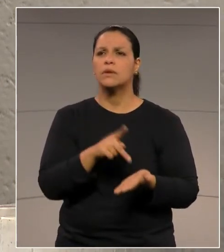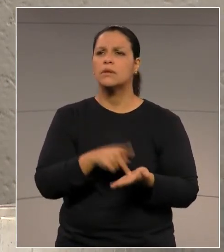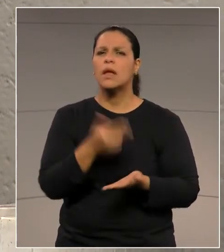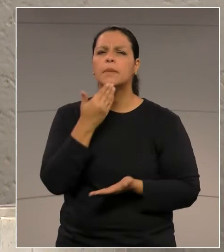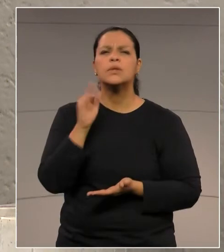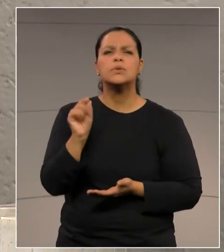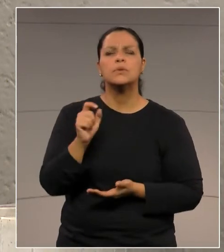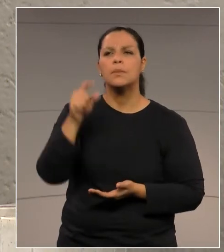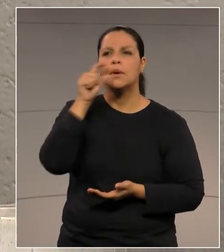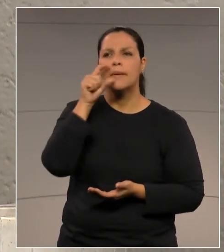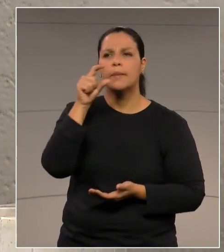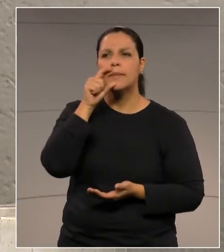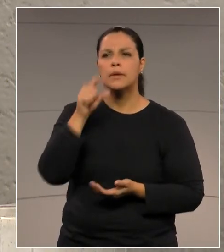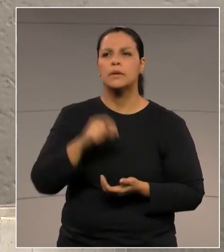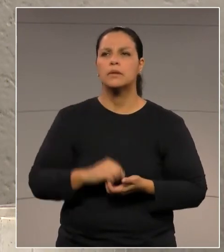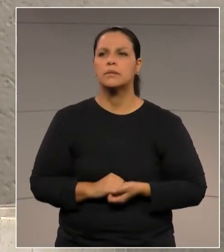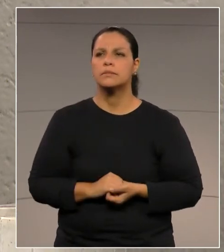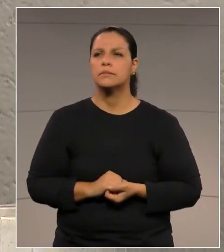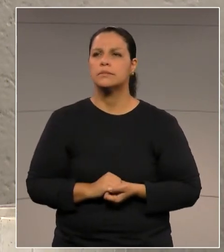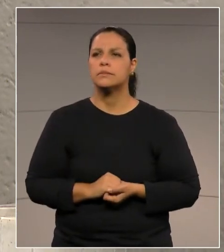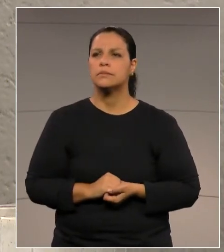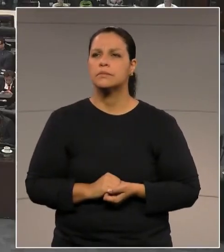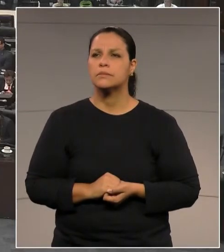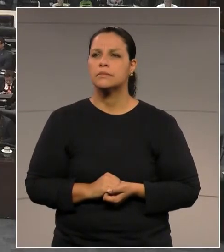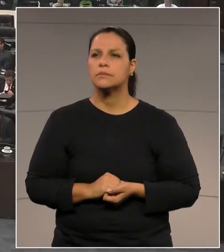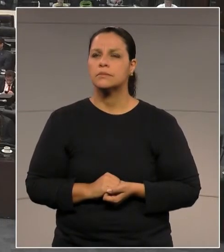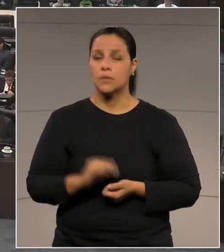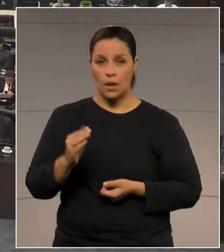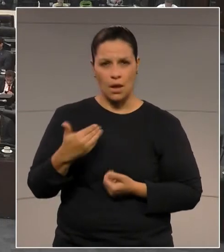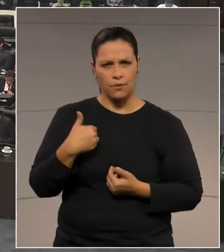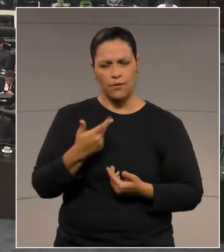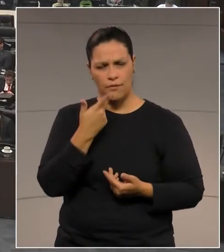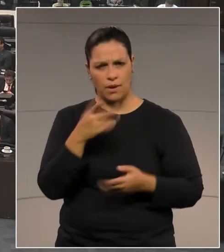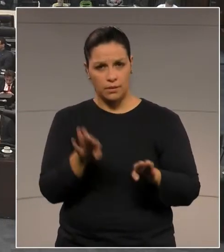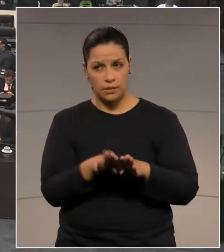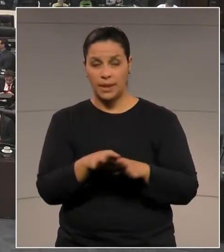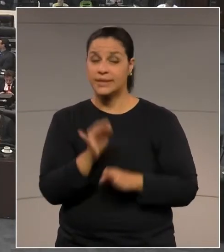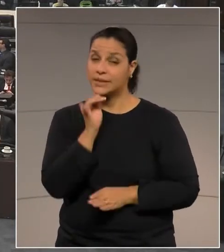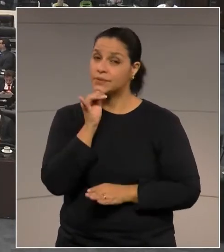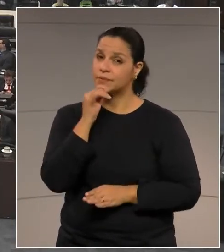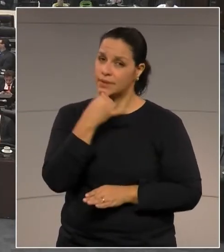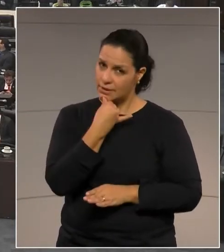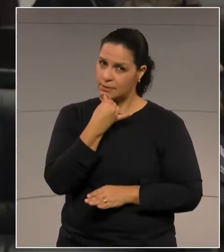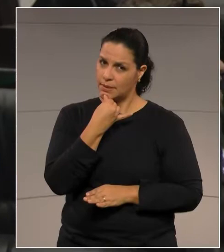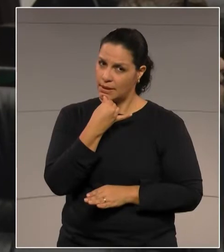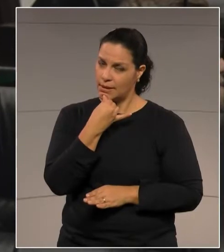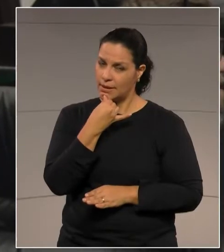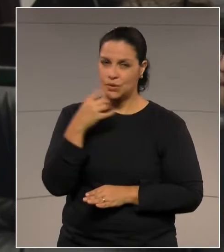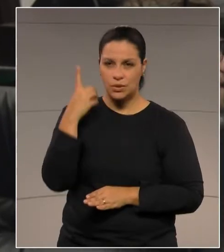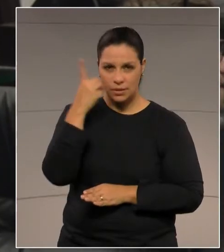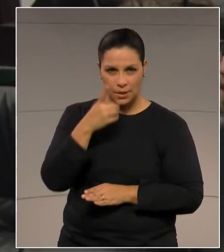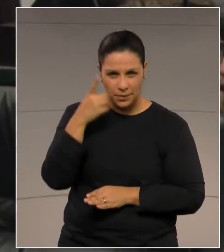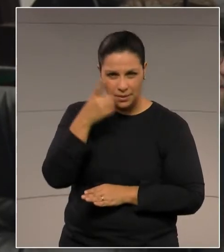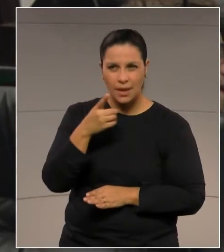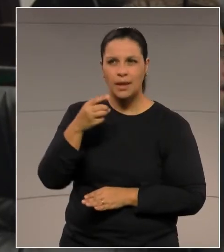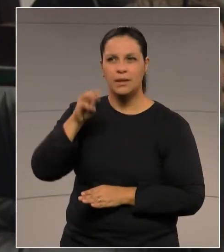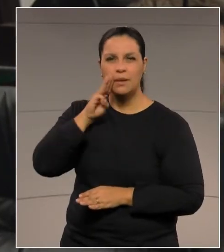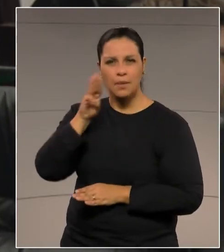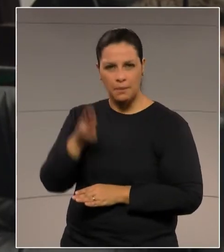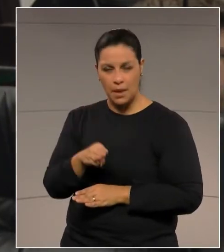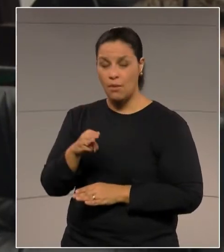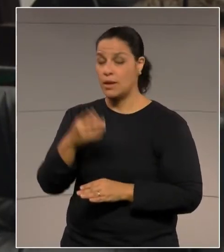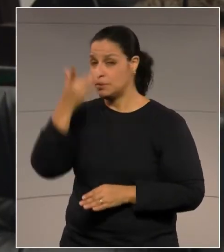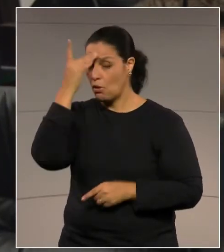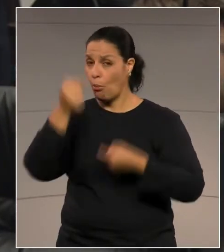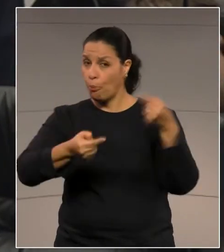Quem pediu? Boca aberta. Deputado Boca. Obrigado pela parte, deputada. Infelizmente, deputado Mabel Canto, os políticos hoje que